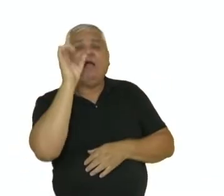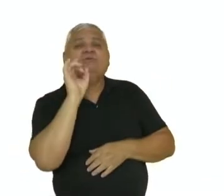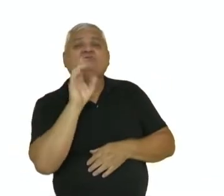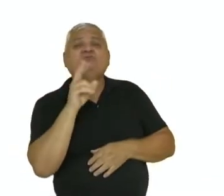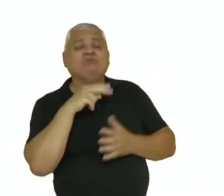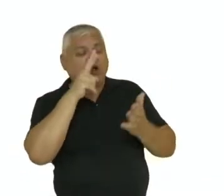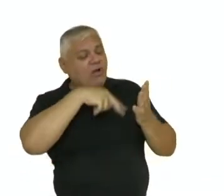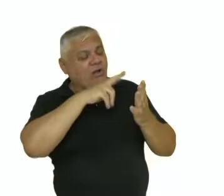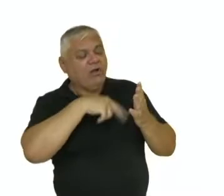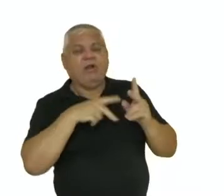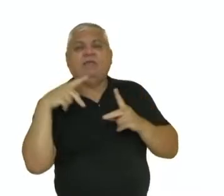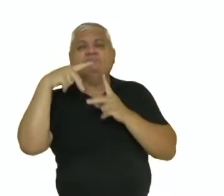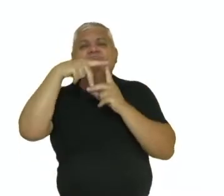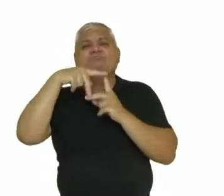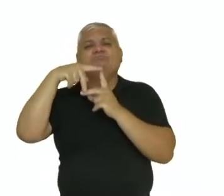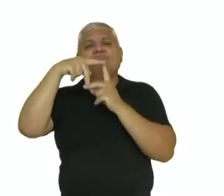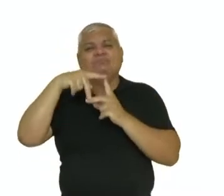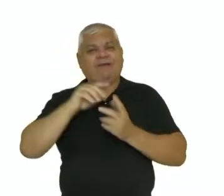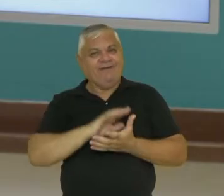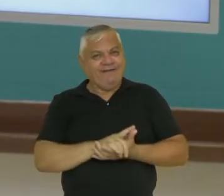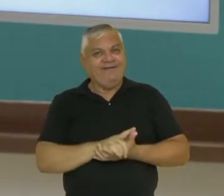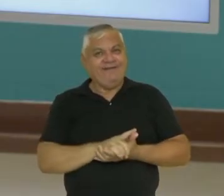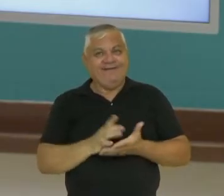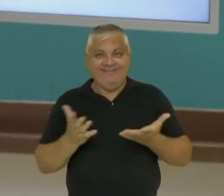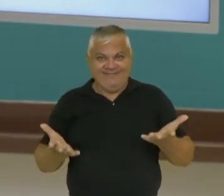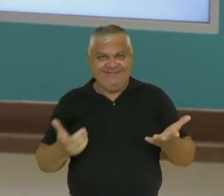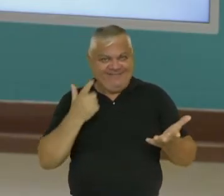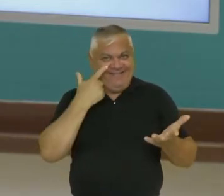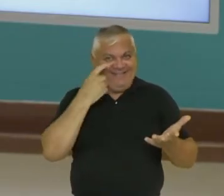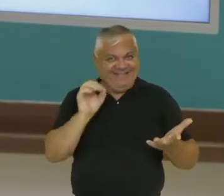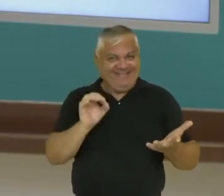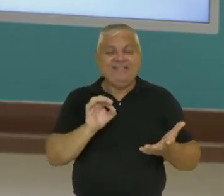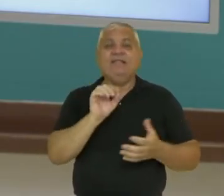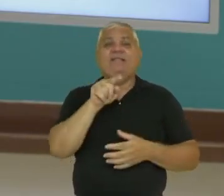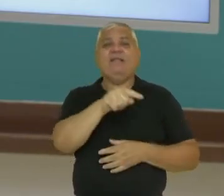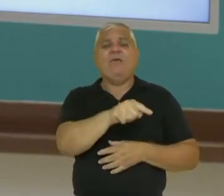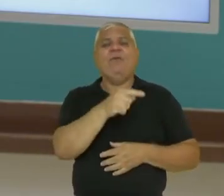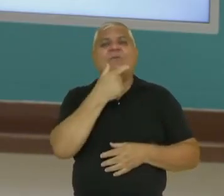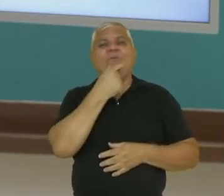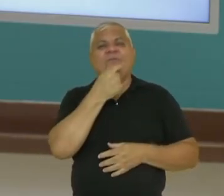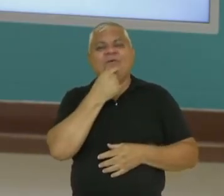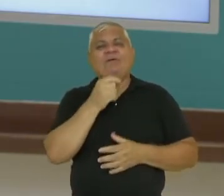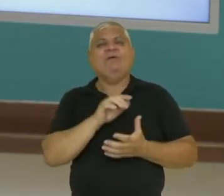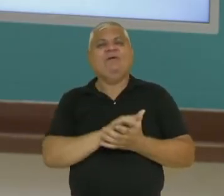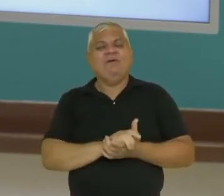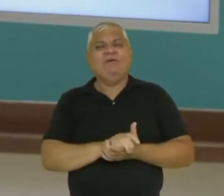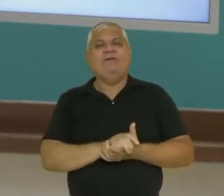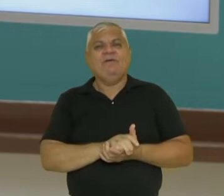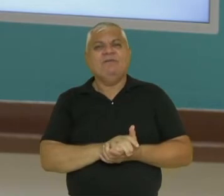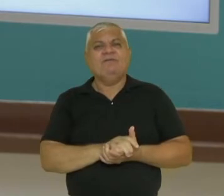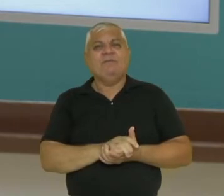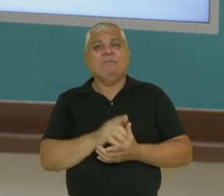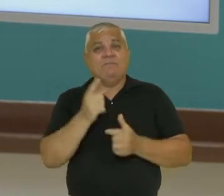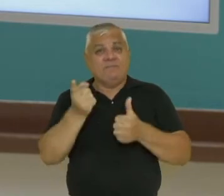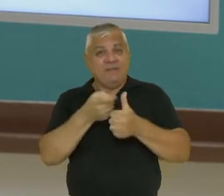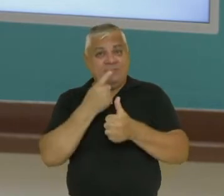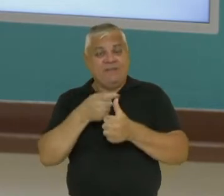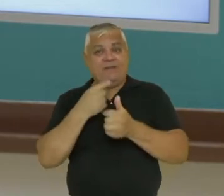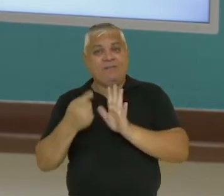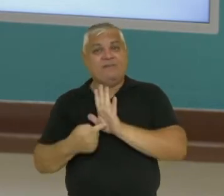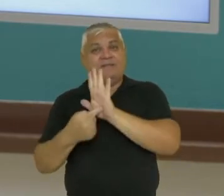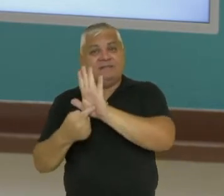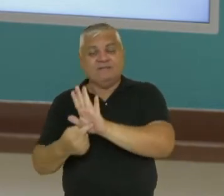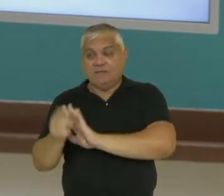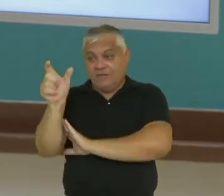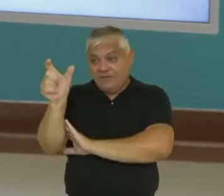histórias em quadrinhos. Olha que interessante, então, nós notarmos aqui, né? Então, inicialmente, tivemos a apresentação.